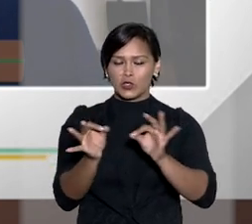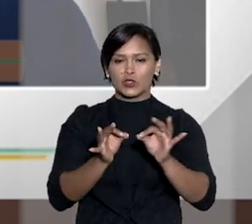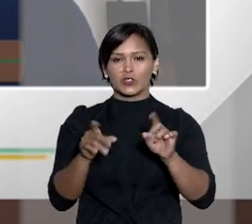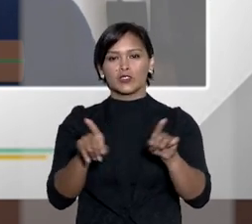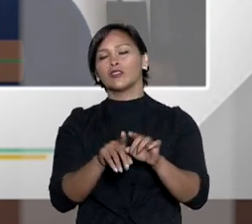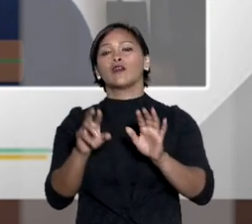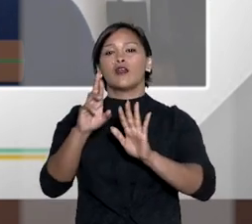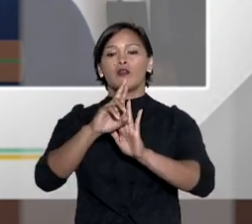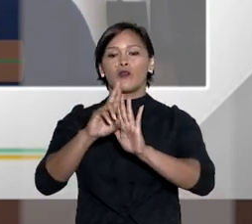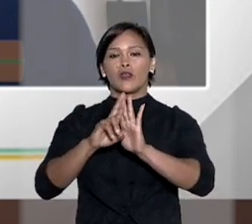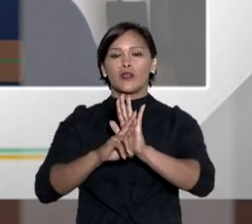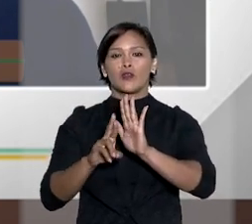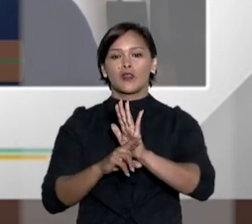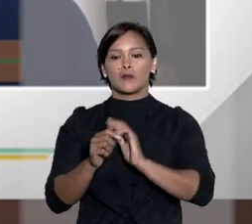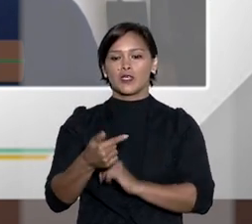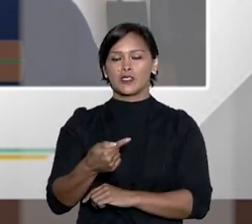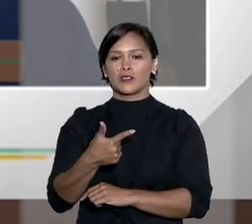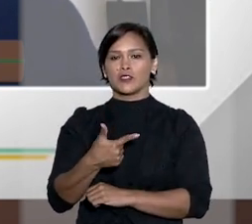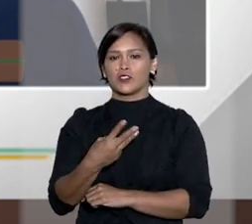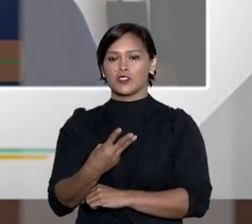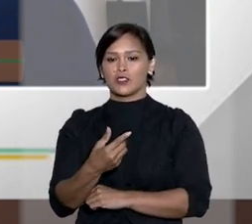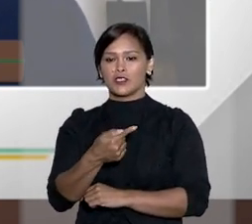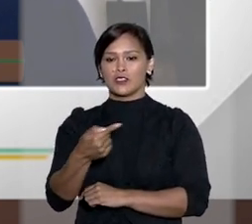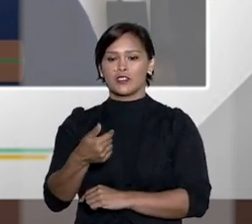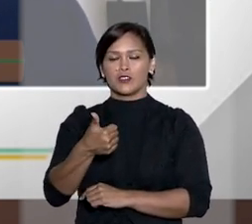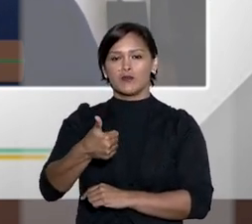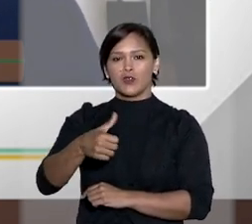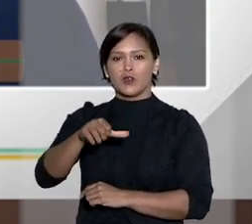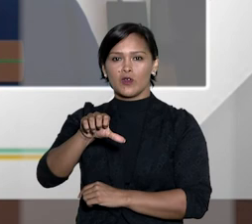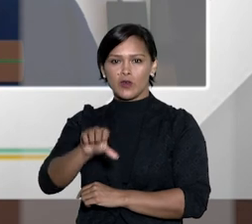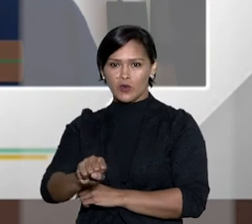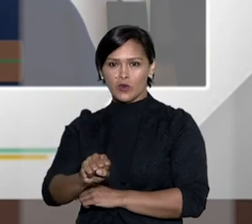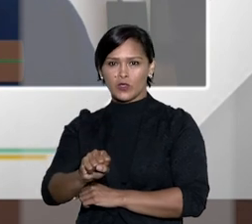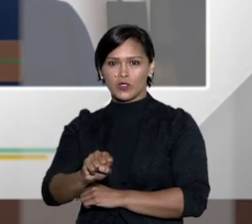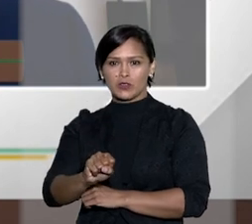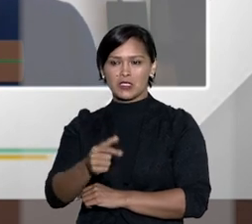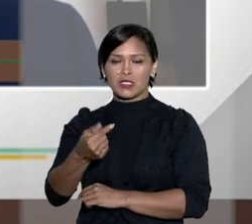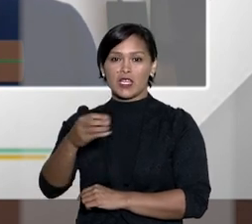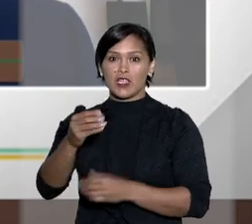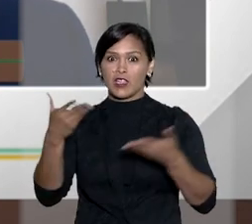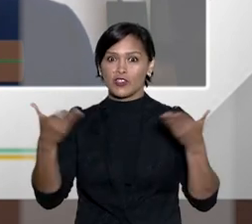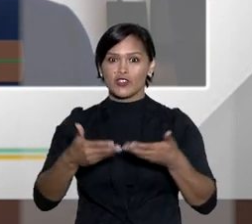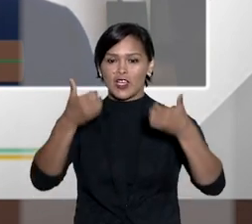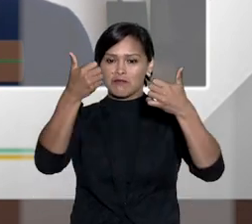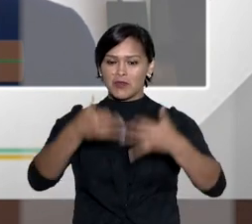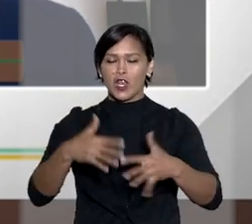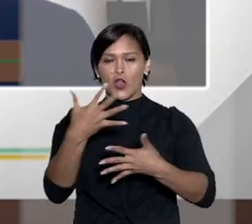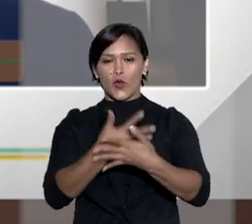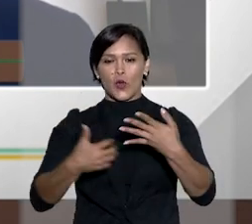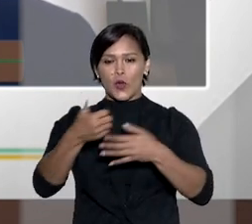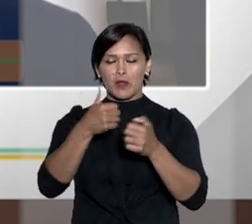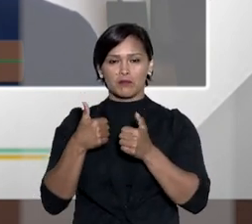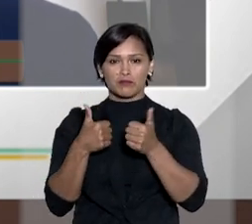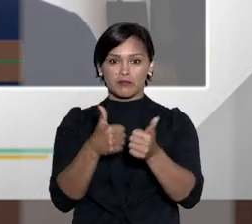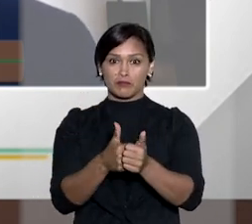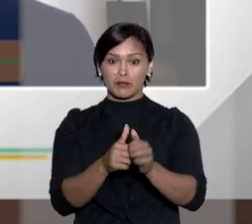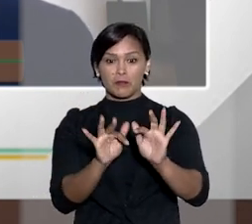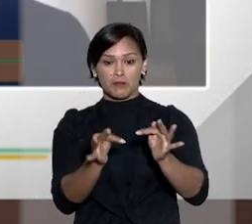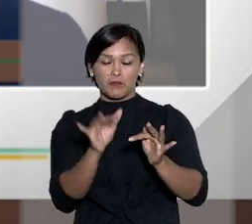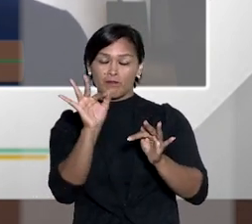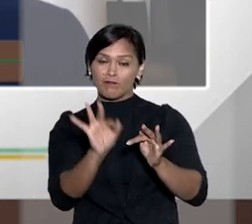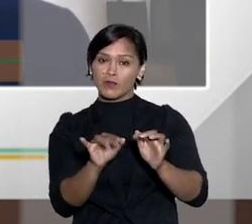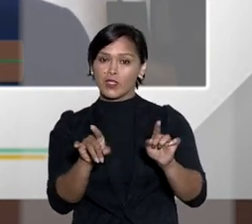através das ordenações o regulamento 737 de 1850 já